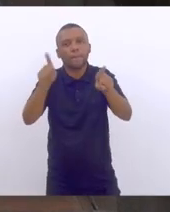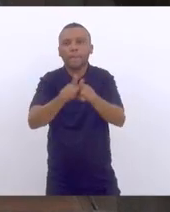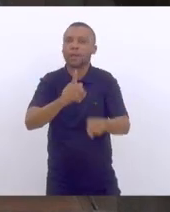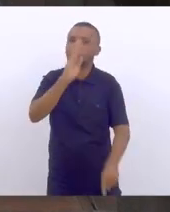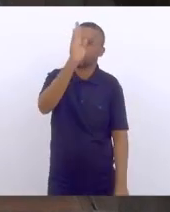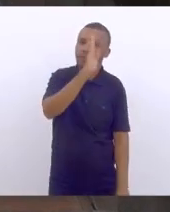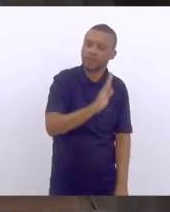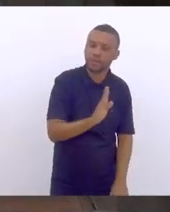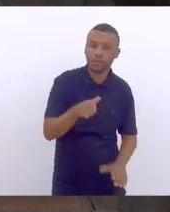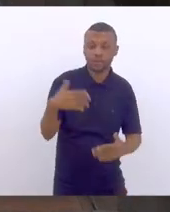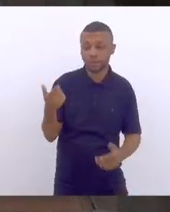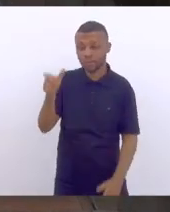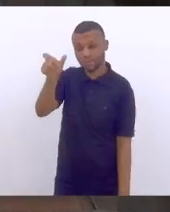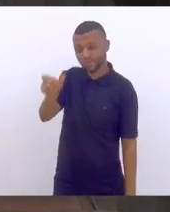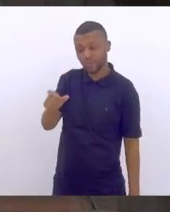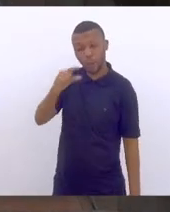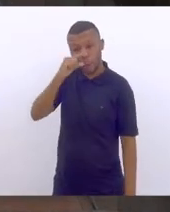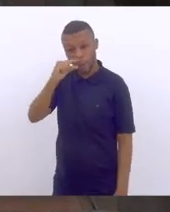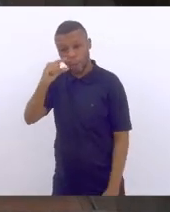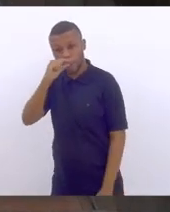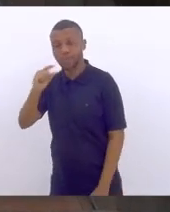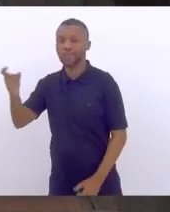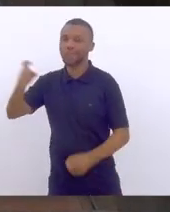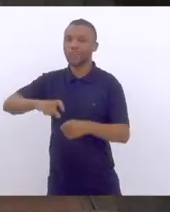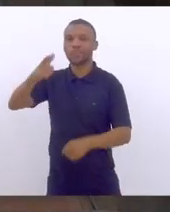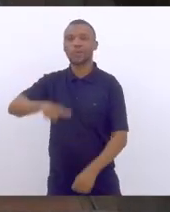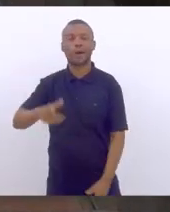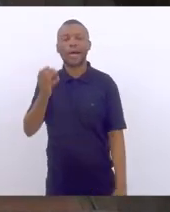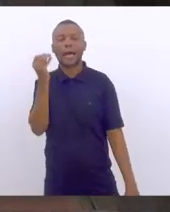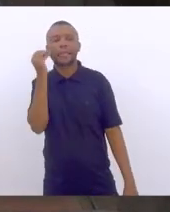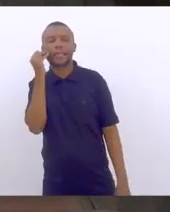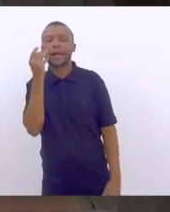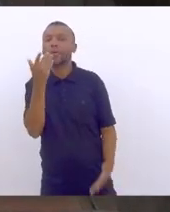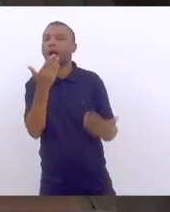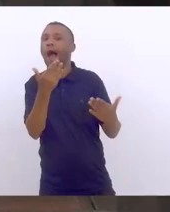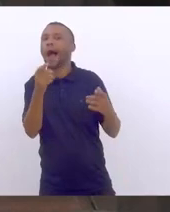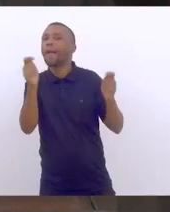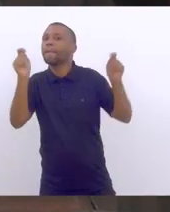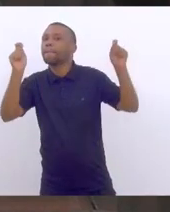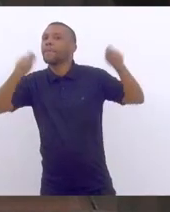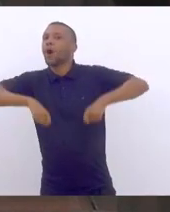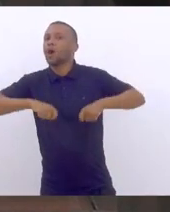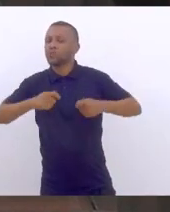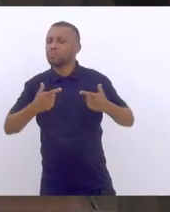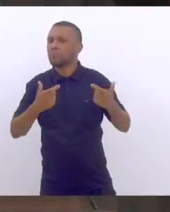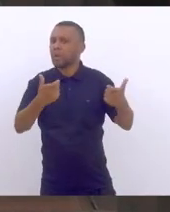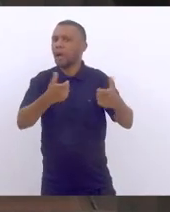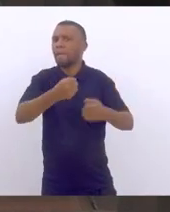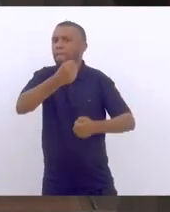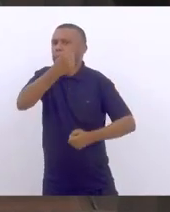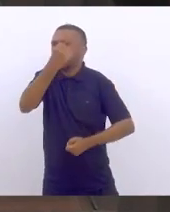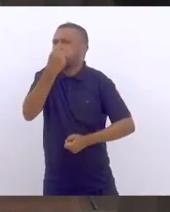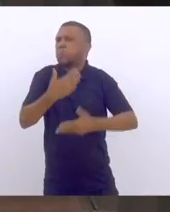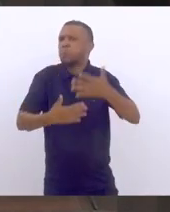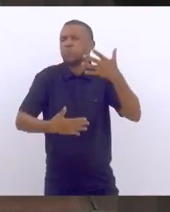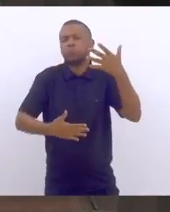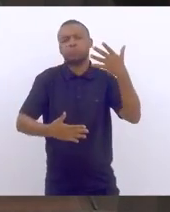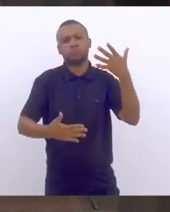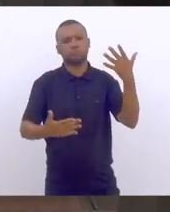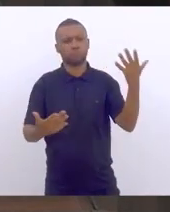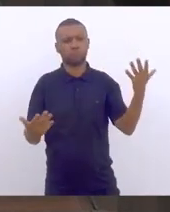volta a acenar com a hipótese de uma guerra nuclear que, se vier a ocorrer,